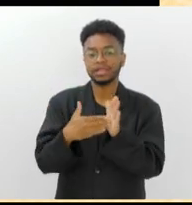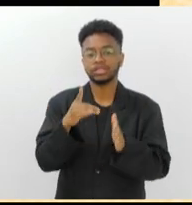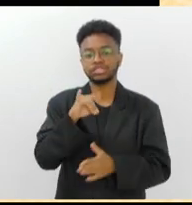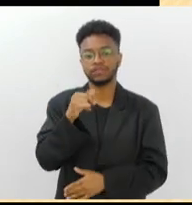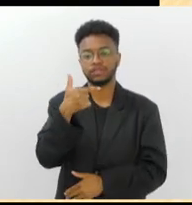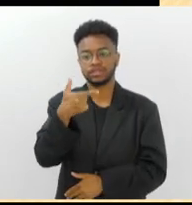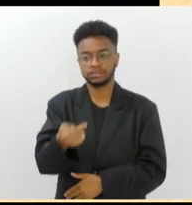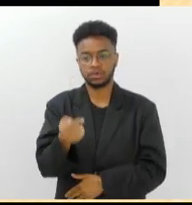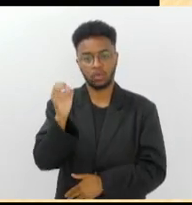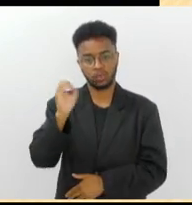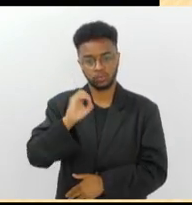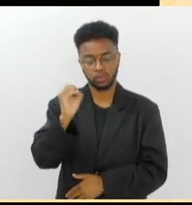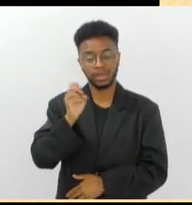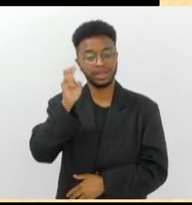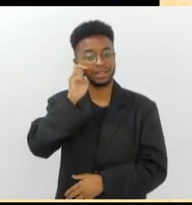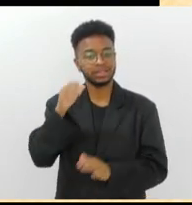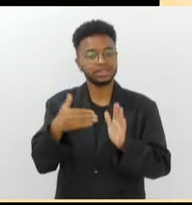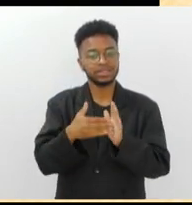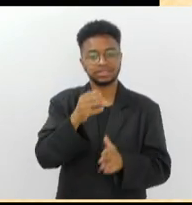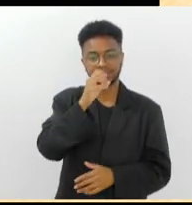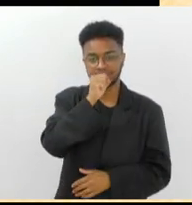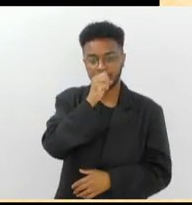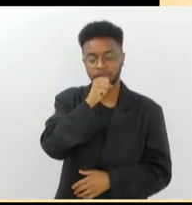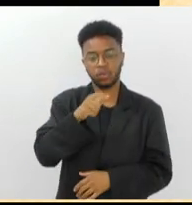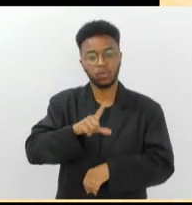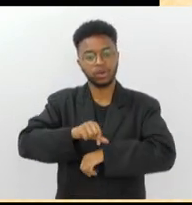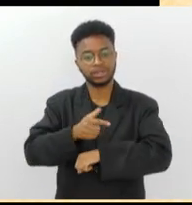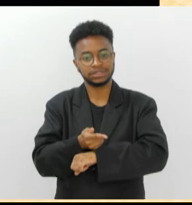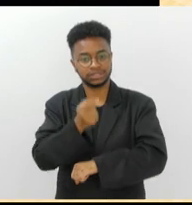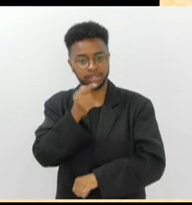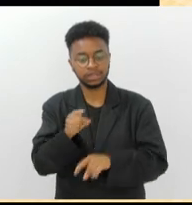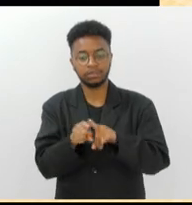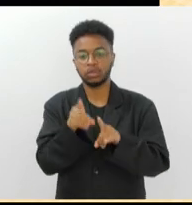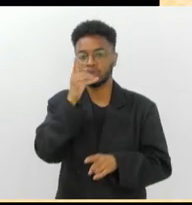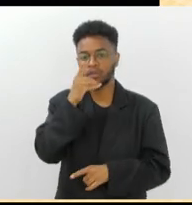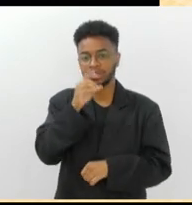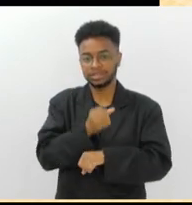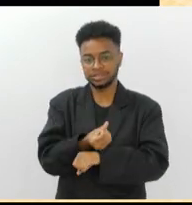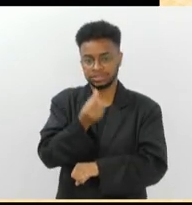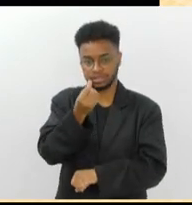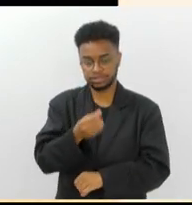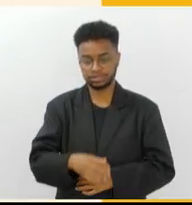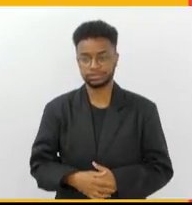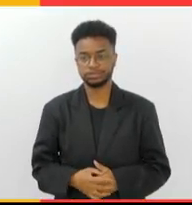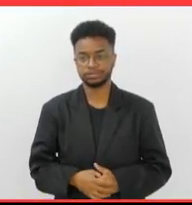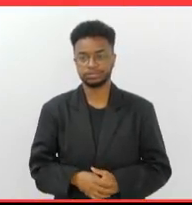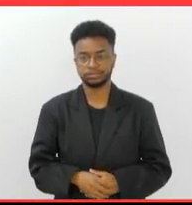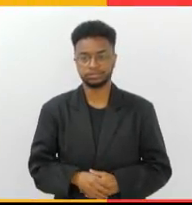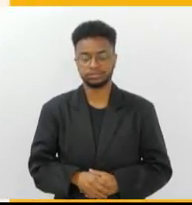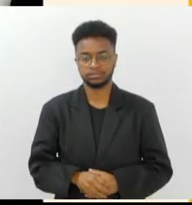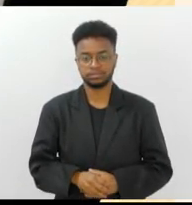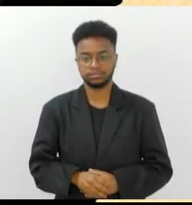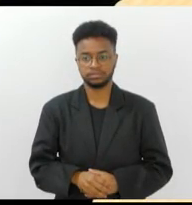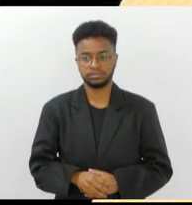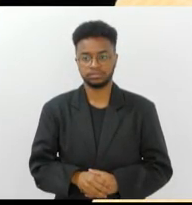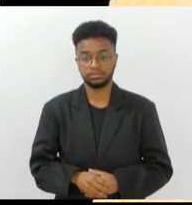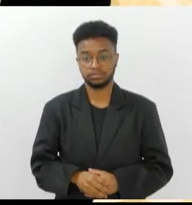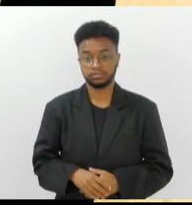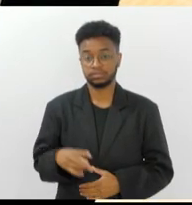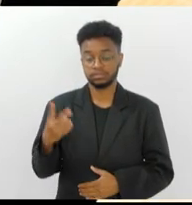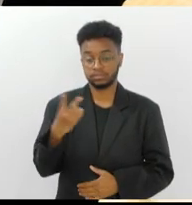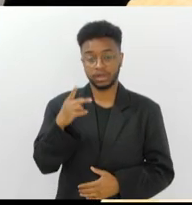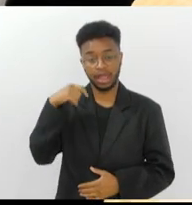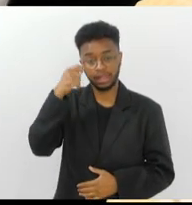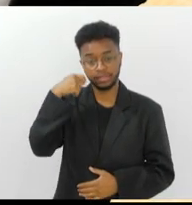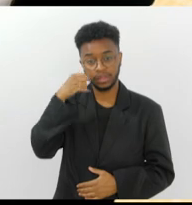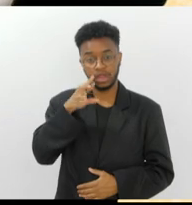de outubro, de quinta a sábado, às 7 da noite e no domingo, às 6 da tarde. As atrizes Rosana